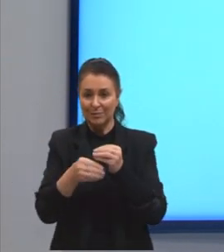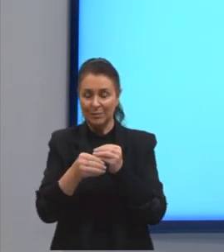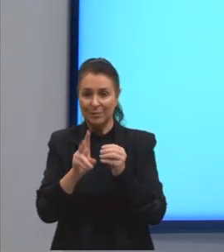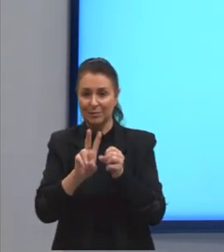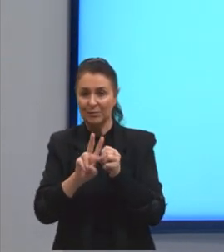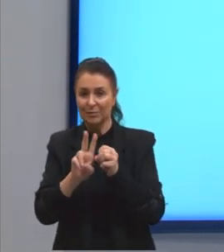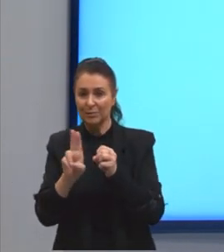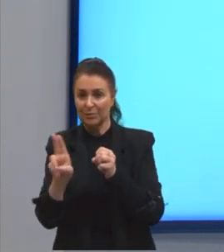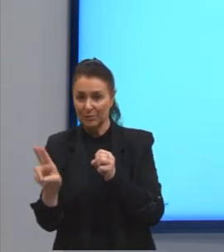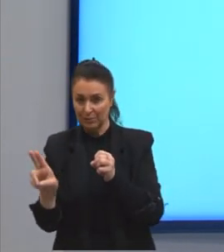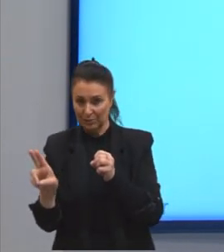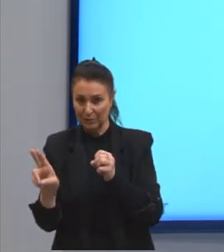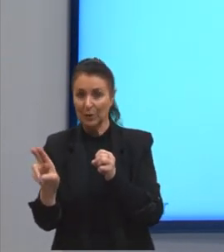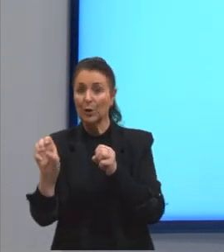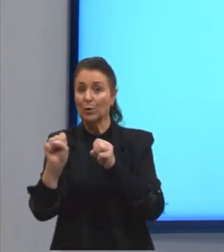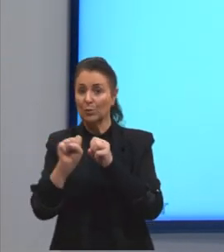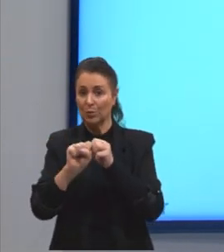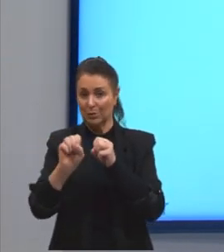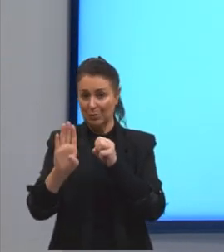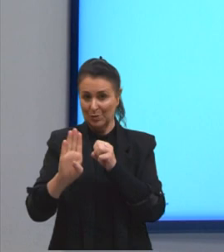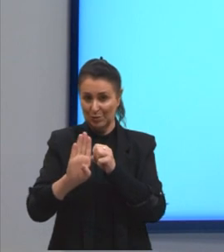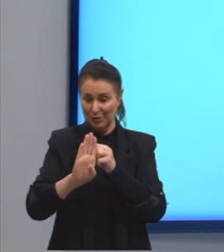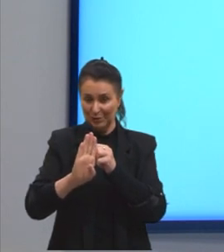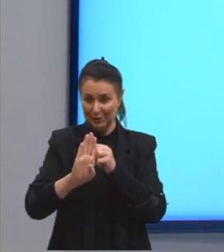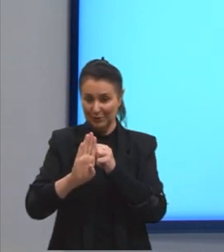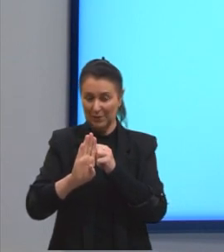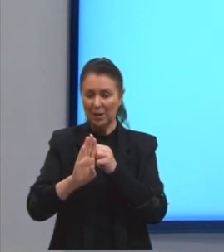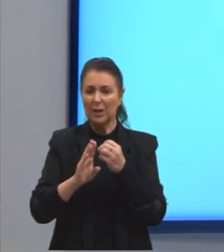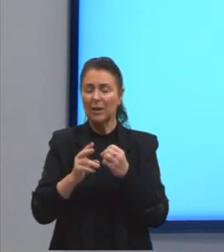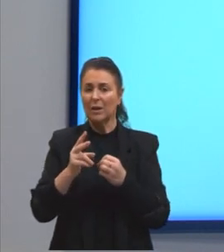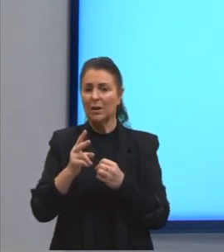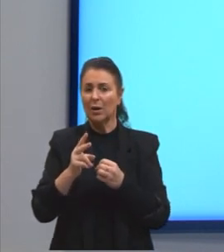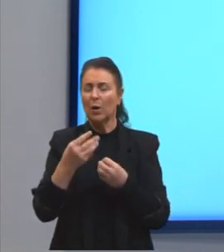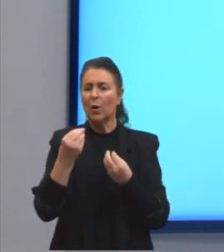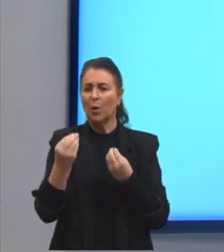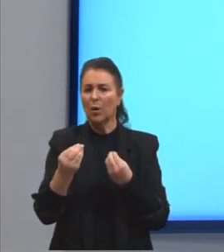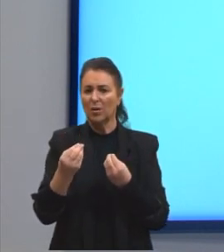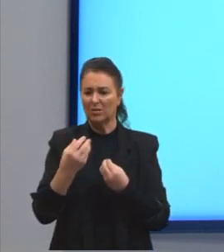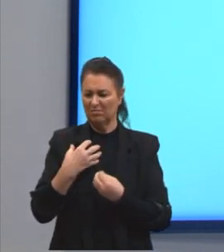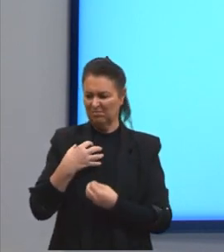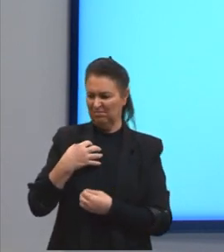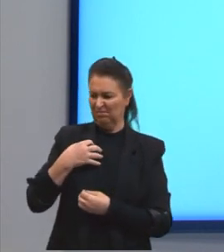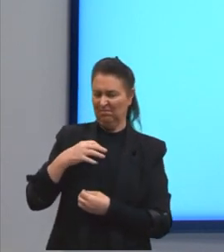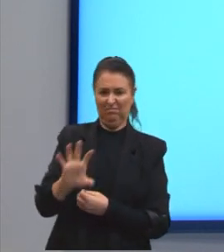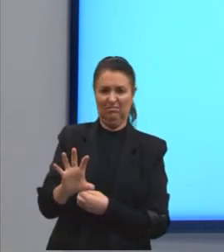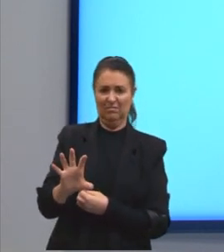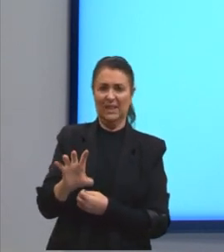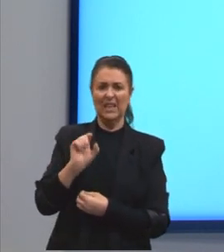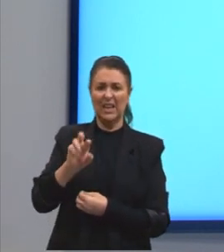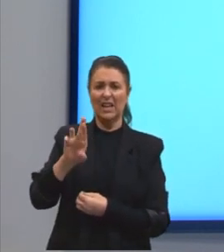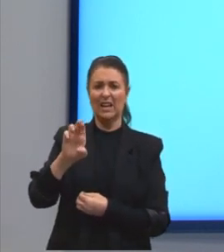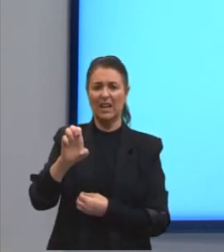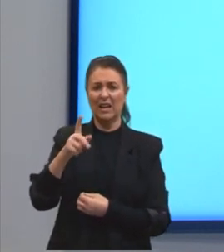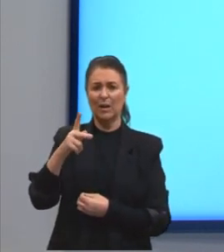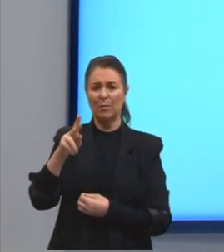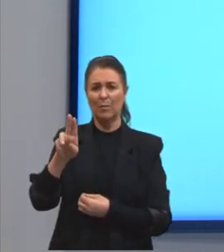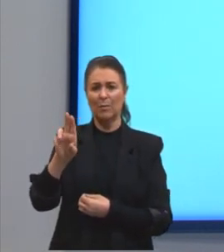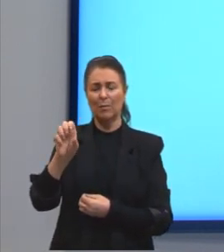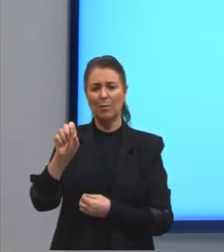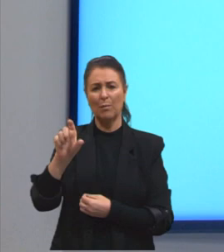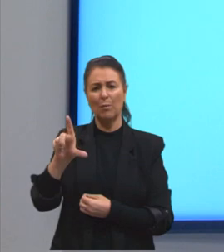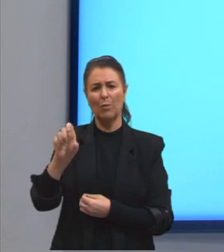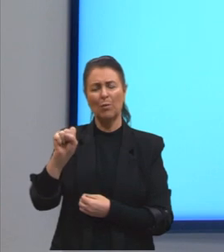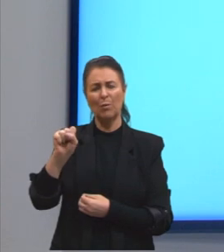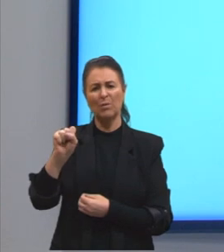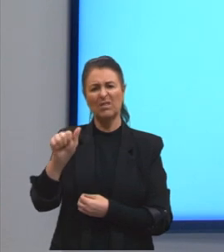completando substantivos. Como o caso aqui de repulsa. Quem tem repulsa, tem repulsa por